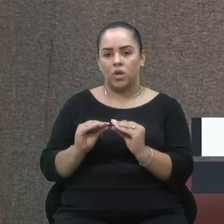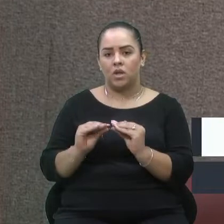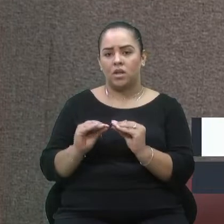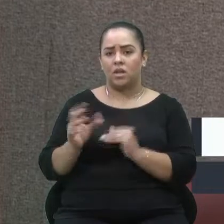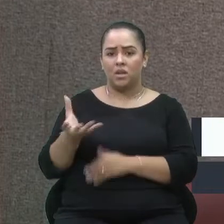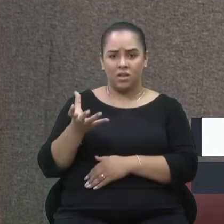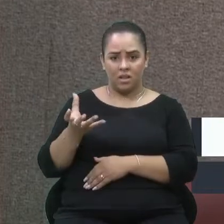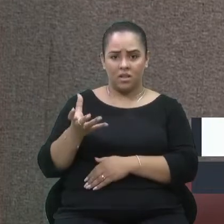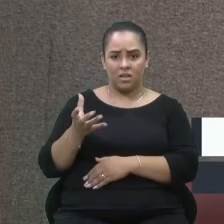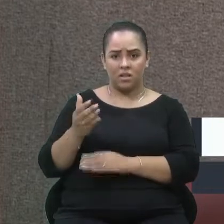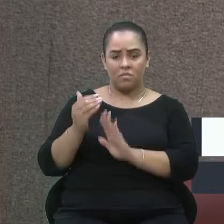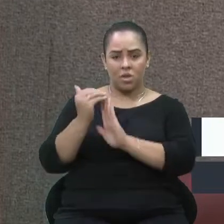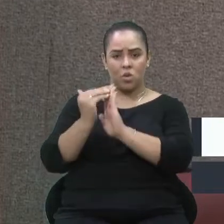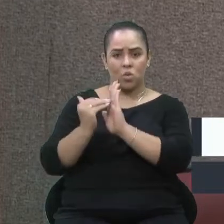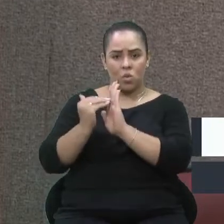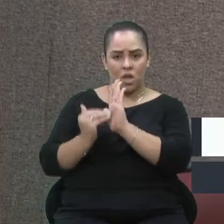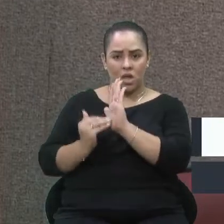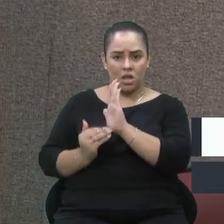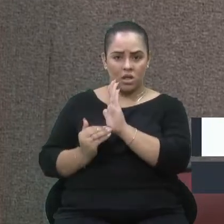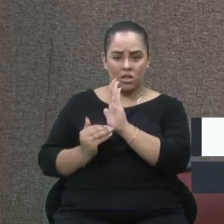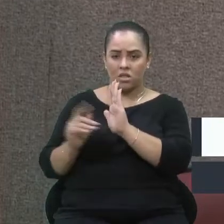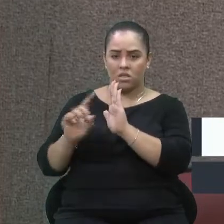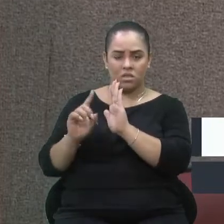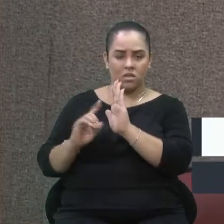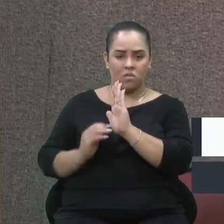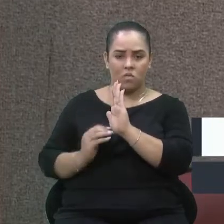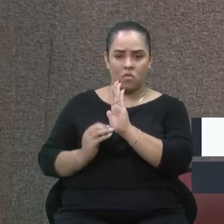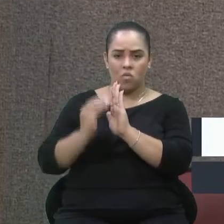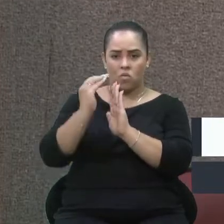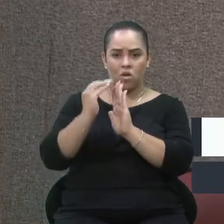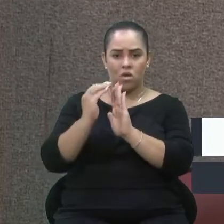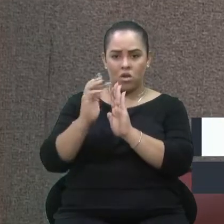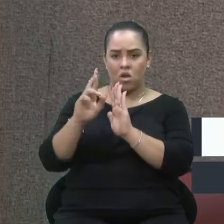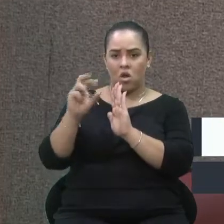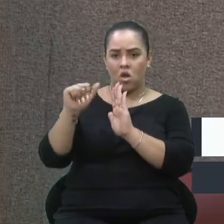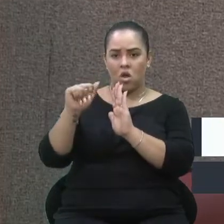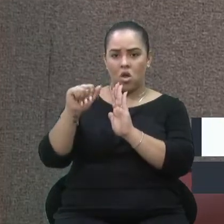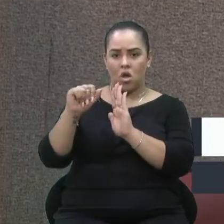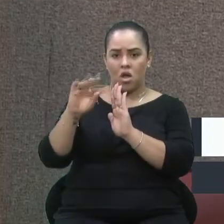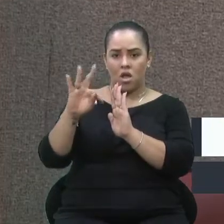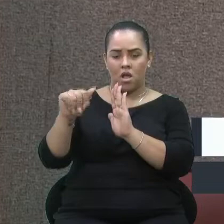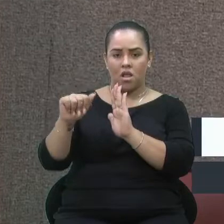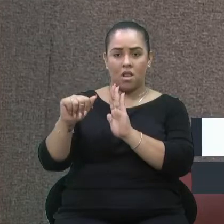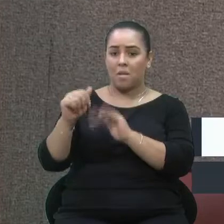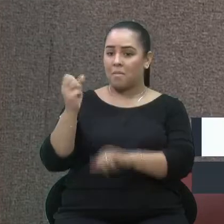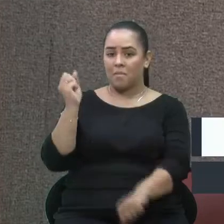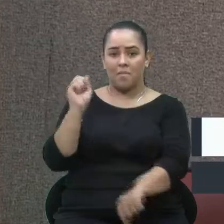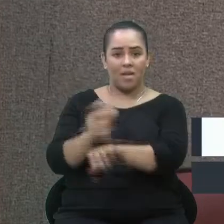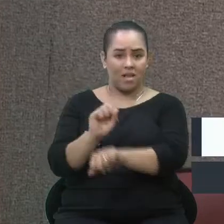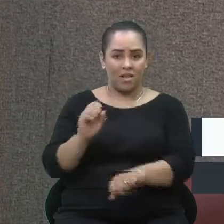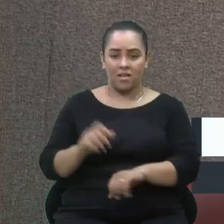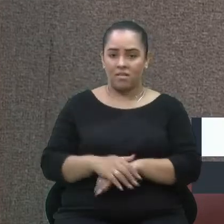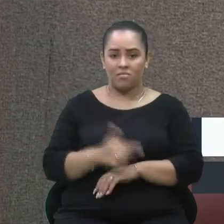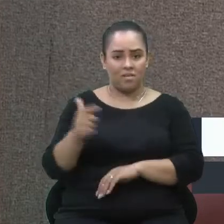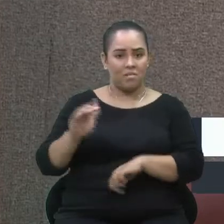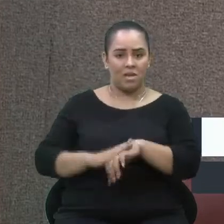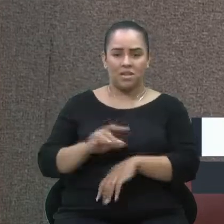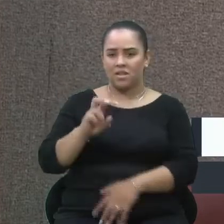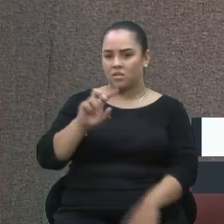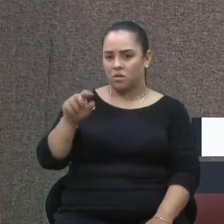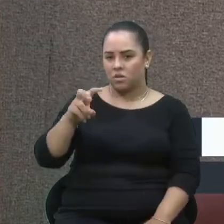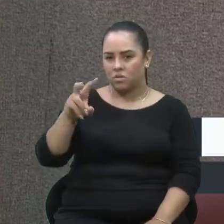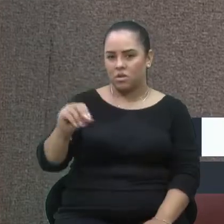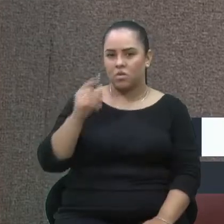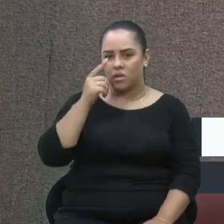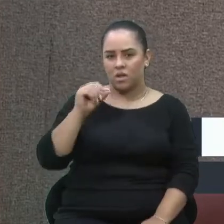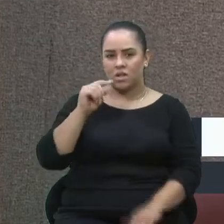baixar só o valor da passagem, não vão aumentar as rotas, isso é ilusão. Parem com isso. Às 5h50 a Visat consegue